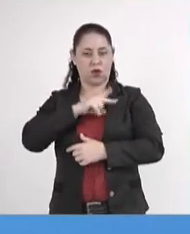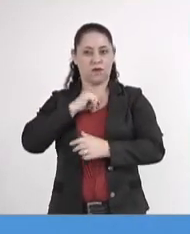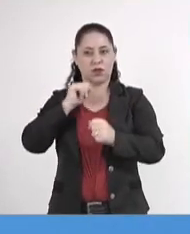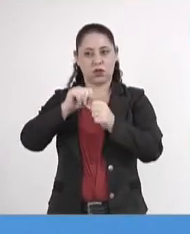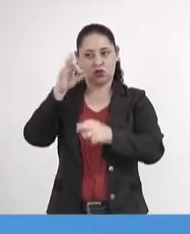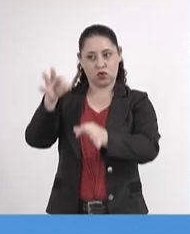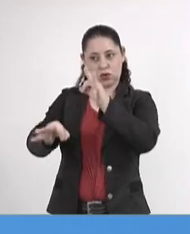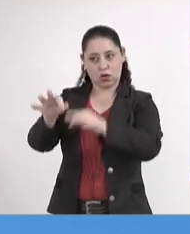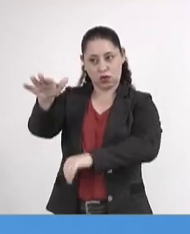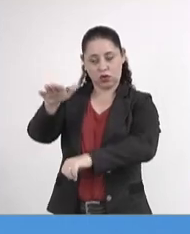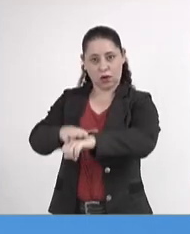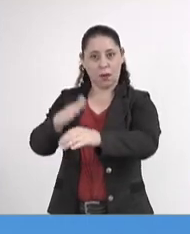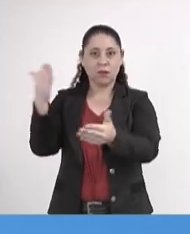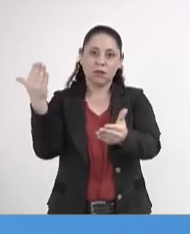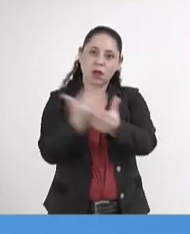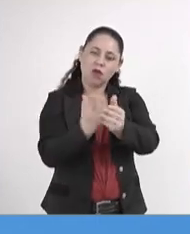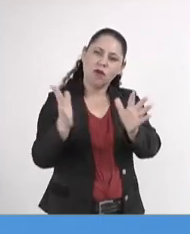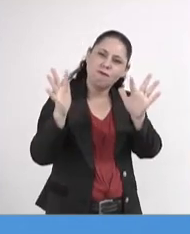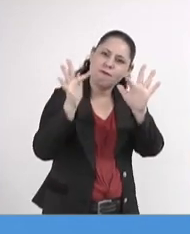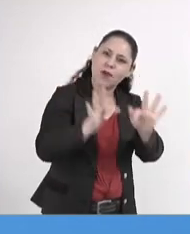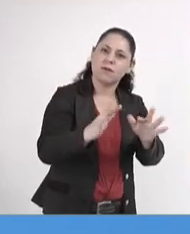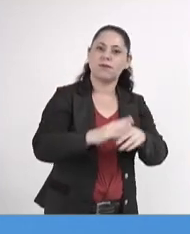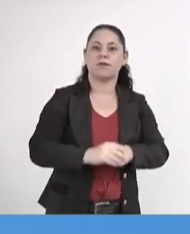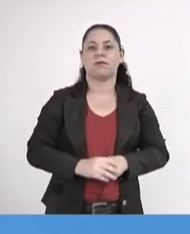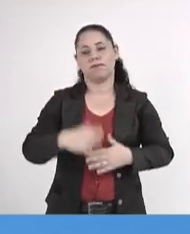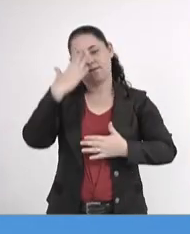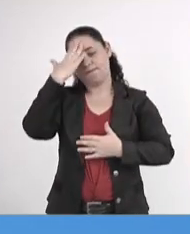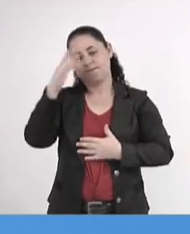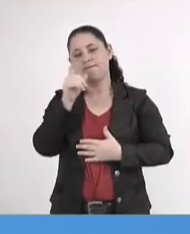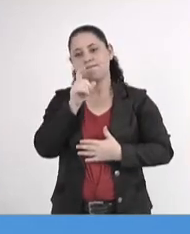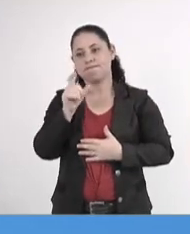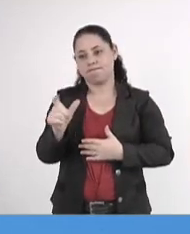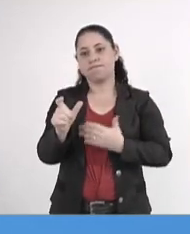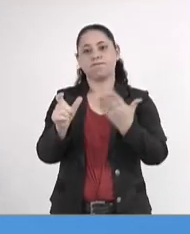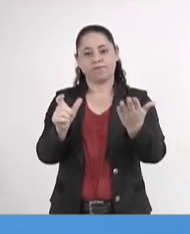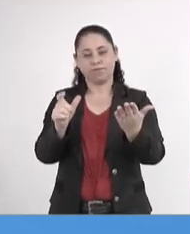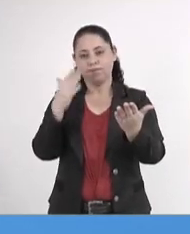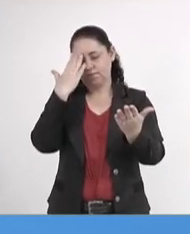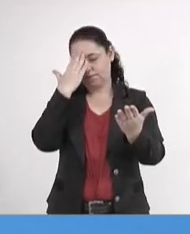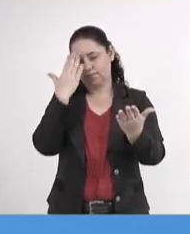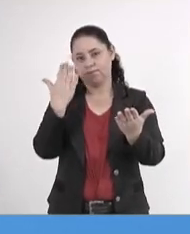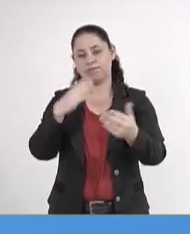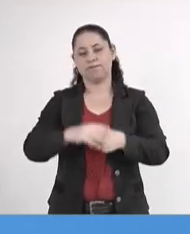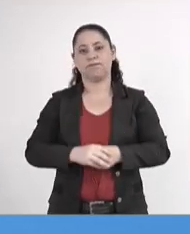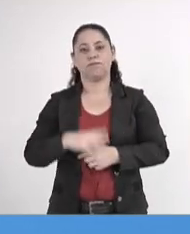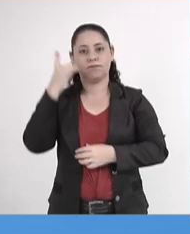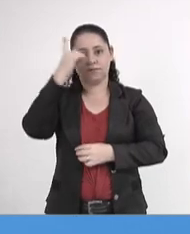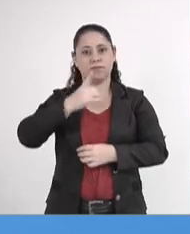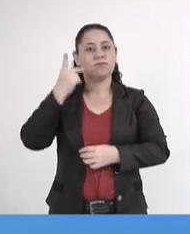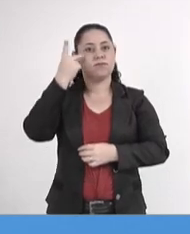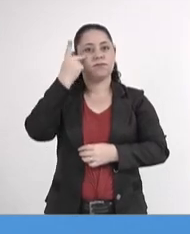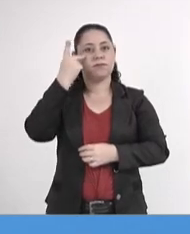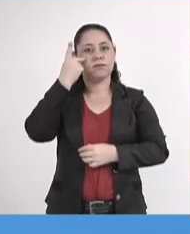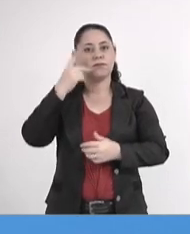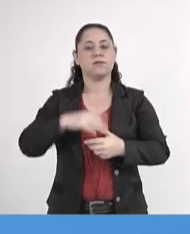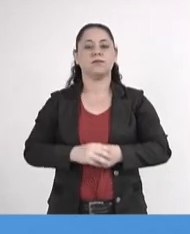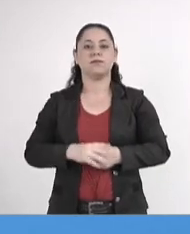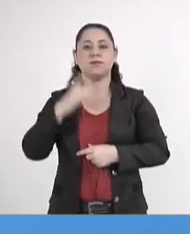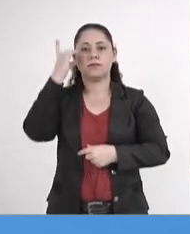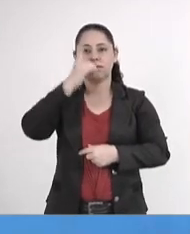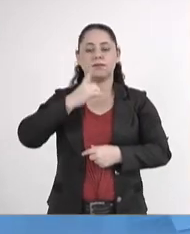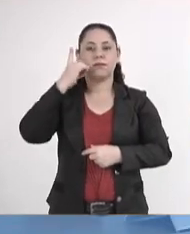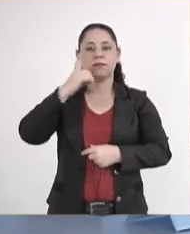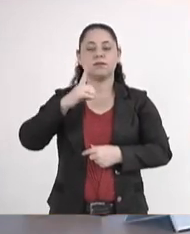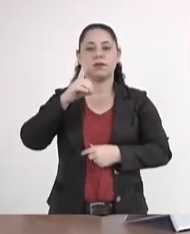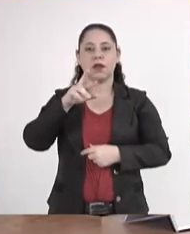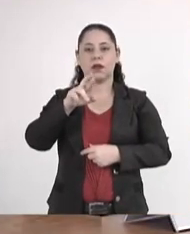-los na justiça. E eu vou até o fim. Então, obrigado pela fala de Vossa Excelência, obrigado, deputado Pedro Kemp, deputado